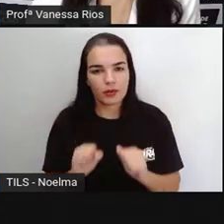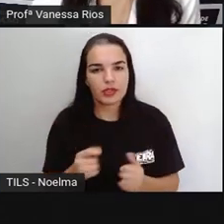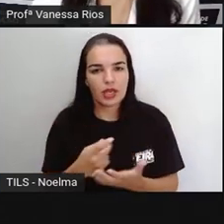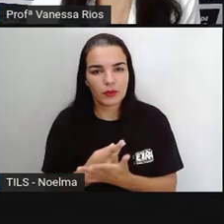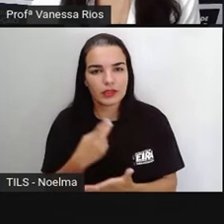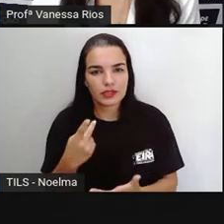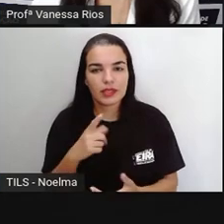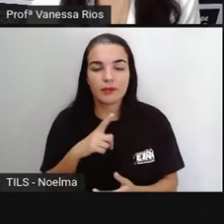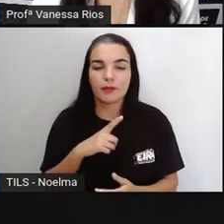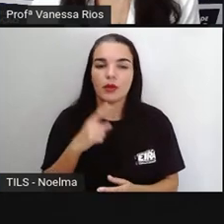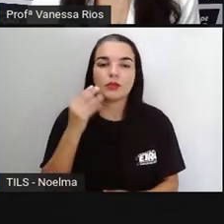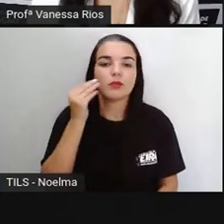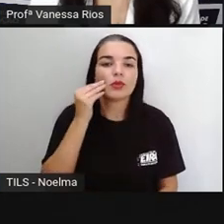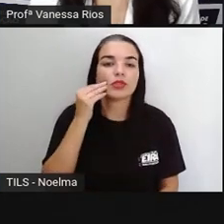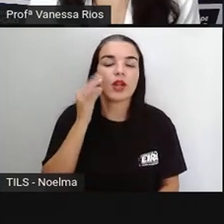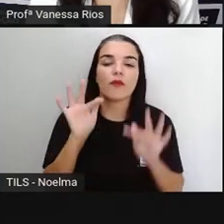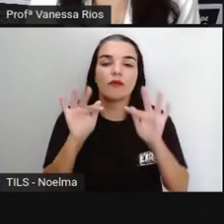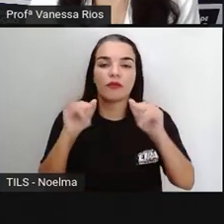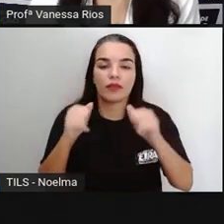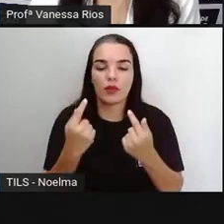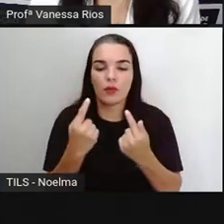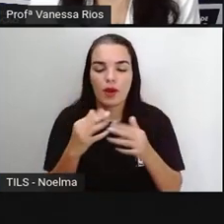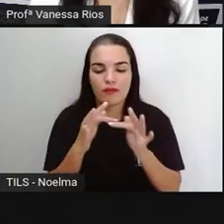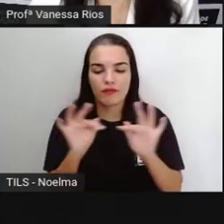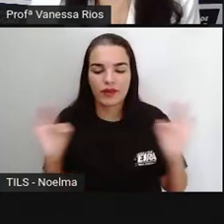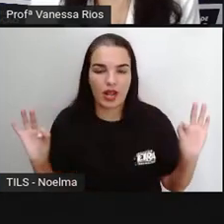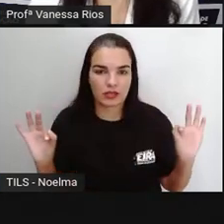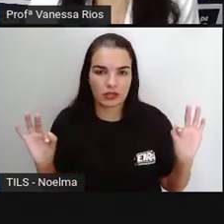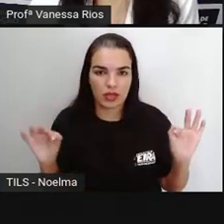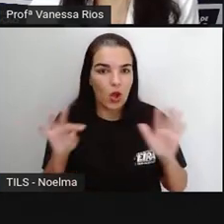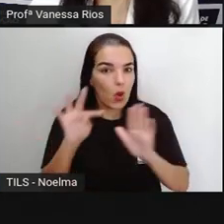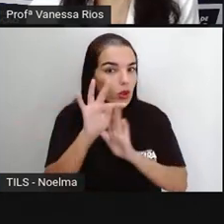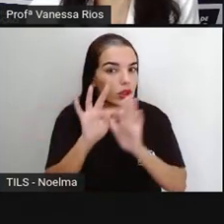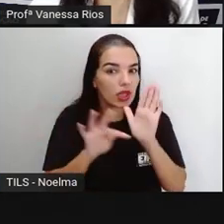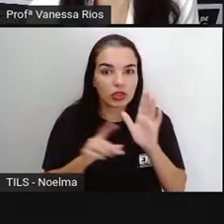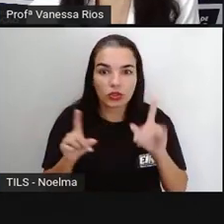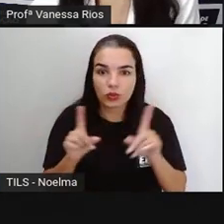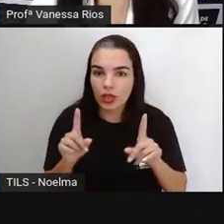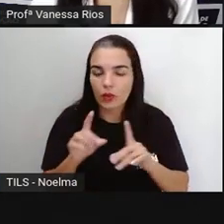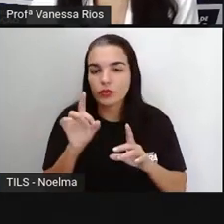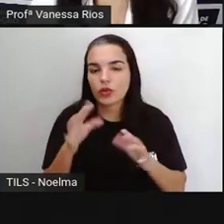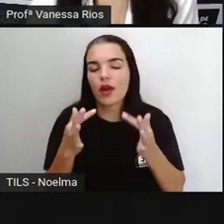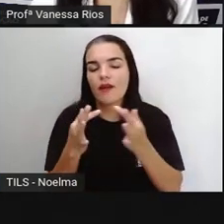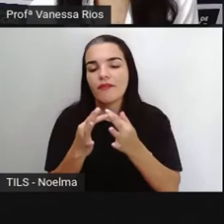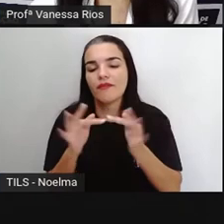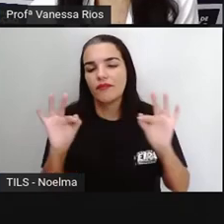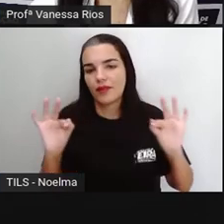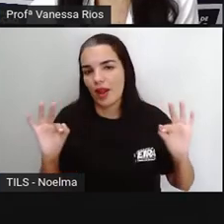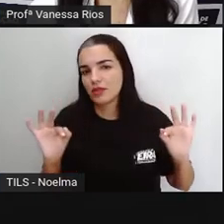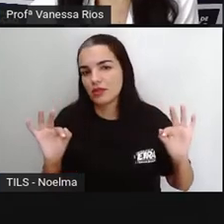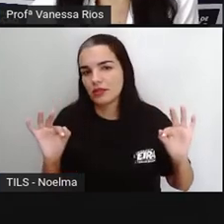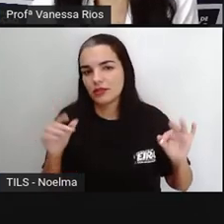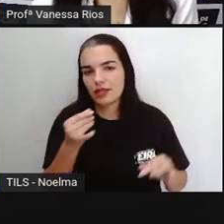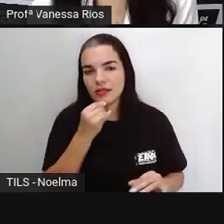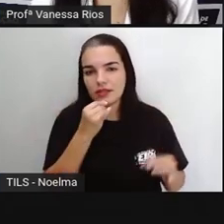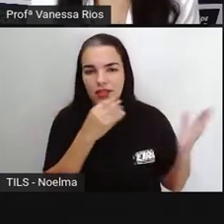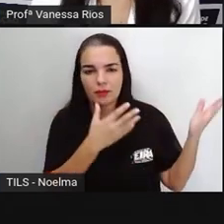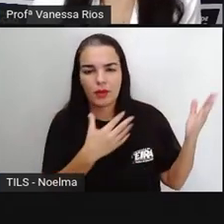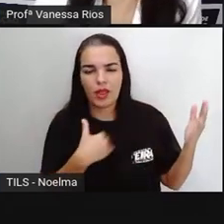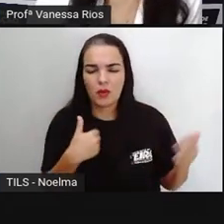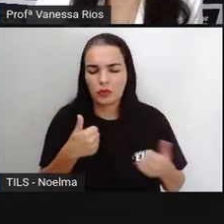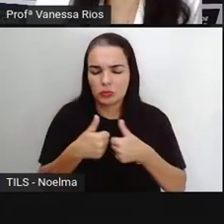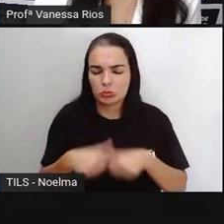Ele serve para indicar o fim de uma frase, não do texto como um todo, né? Estou aí muito gripado ou